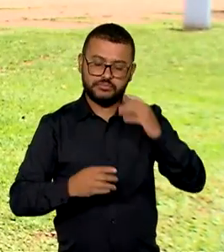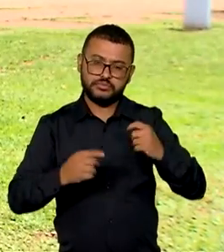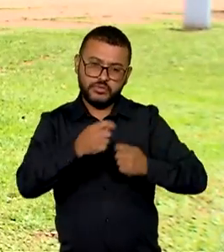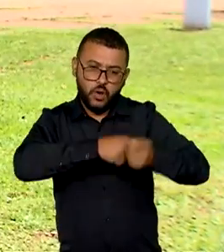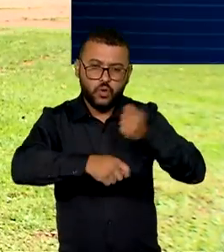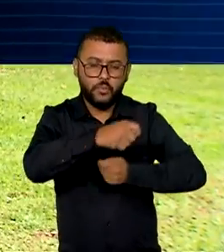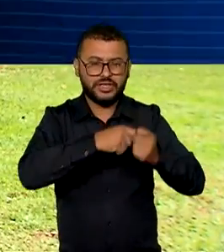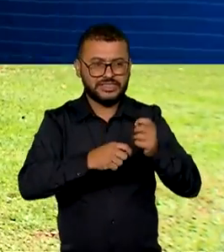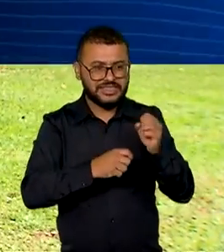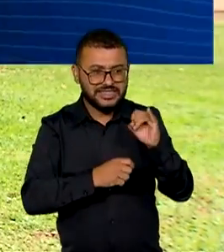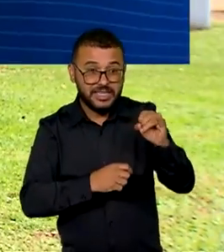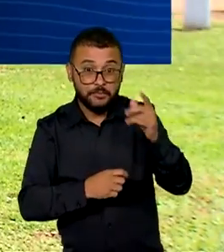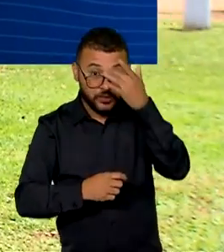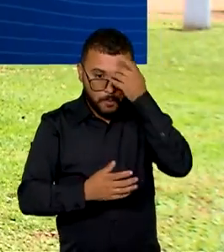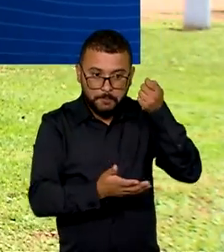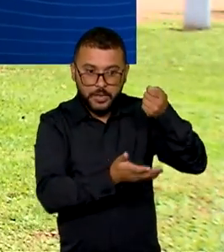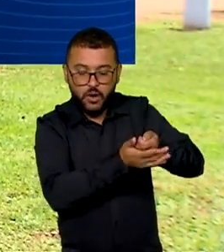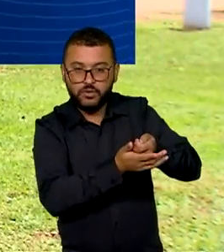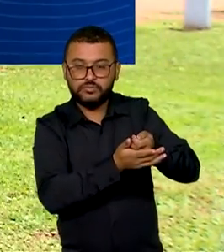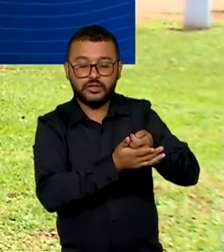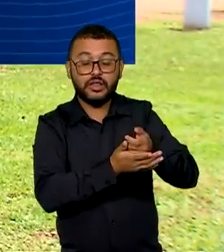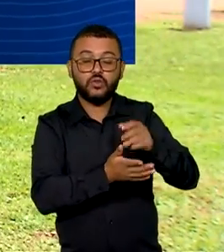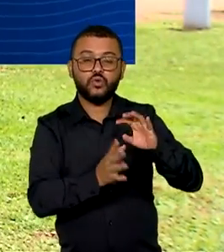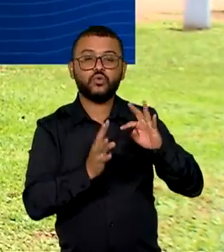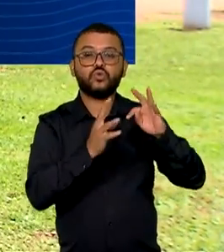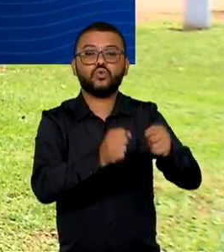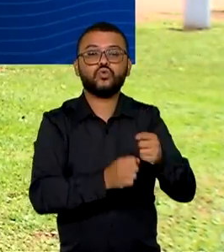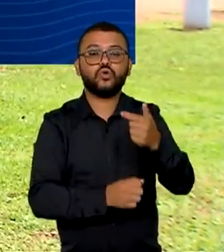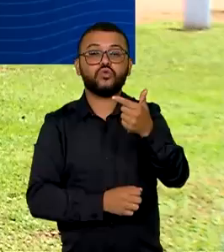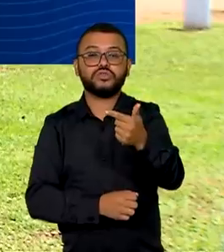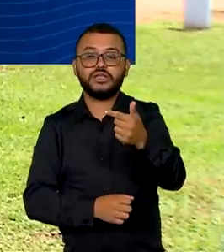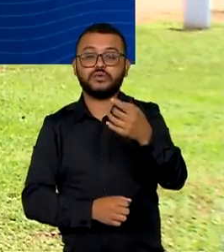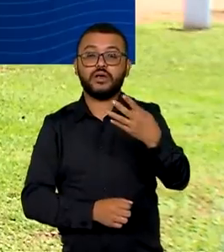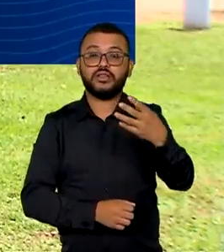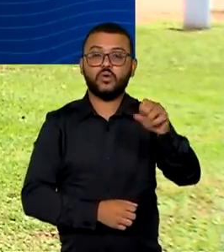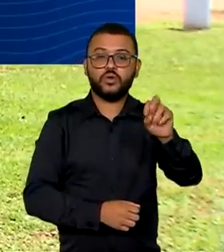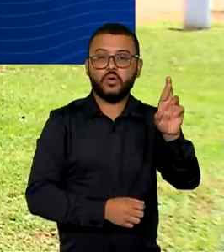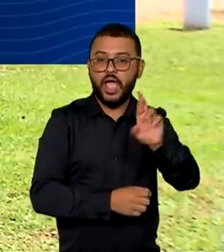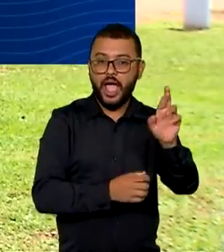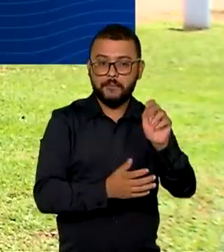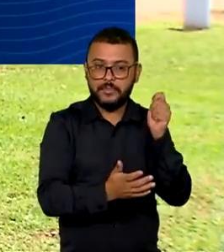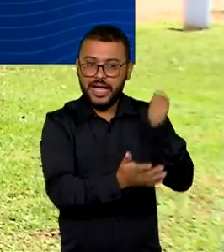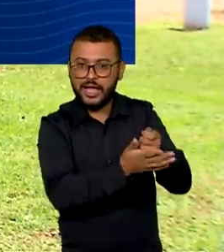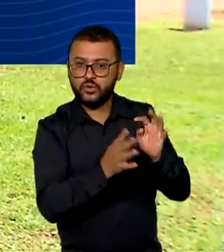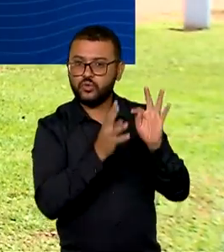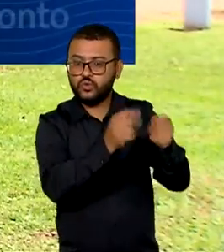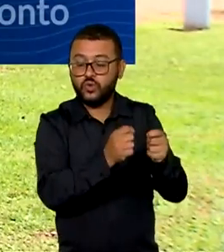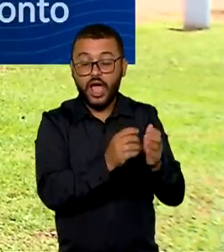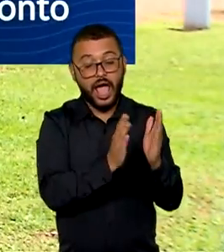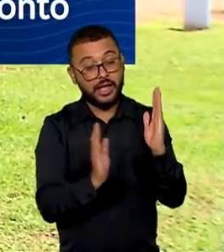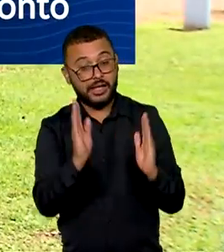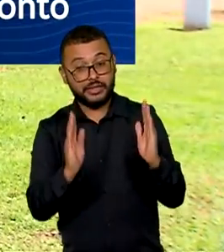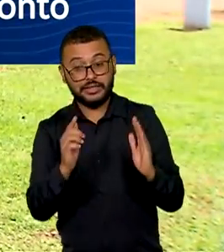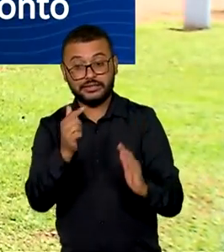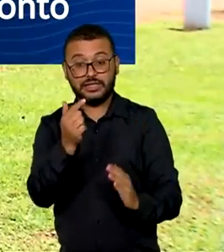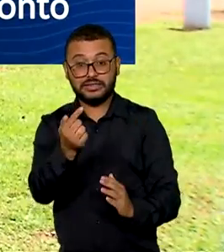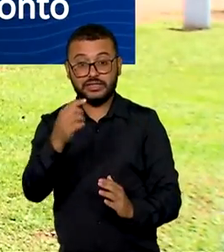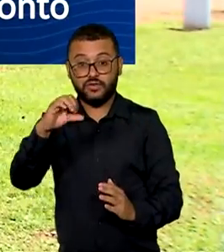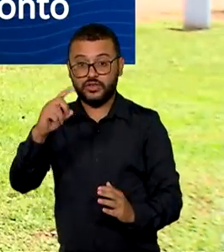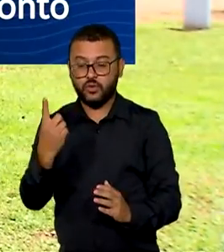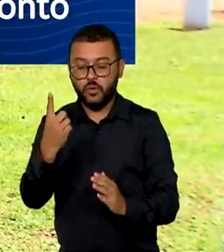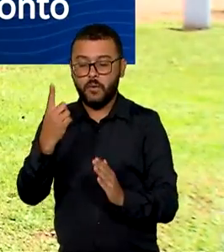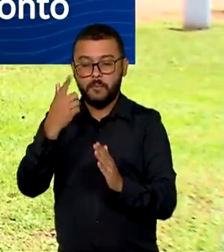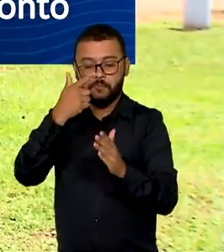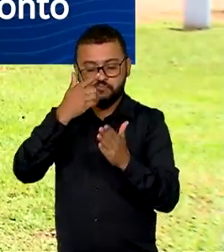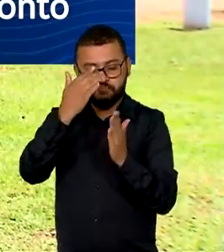dos valores a serem pagos ficou em 248 reais à vista e 791 parcelado.